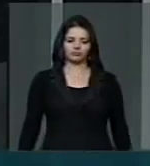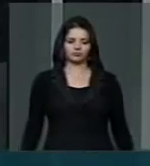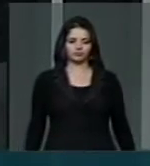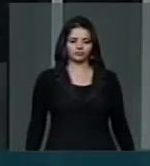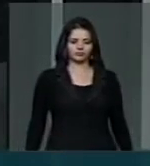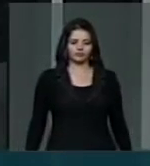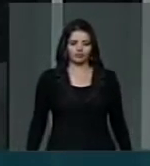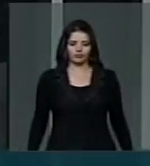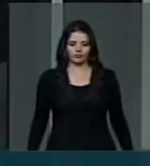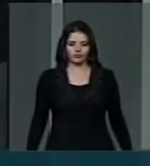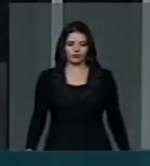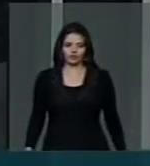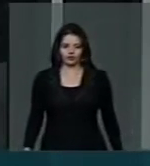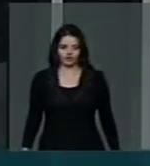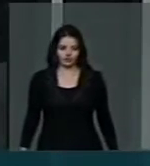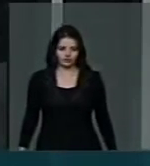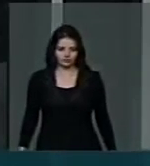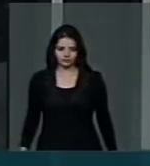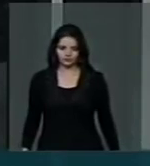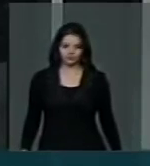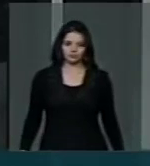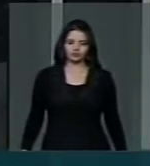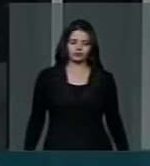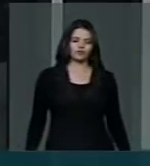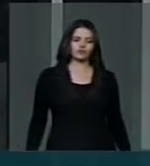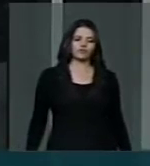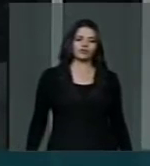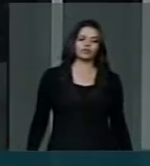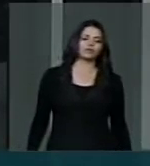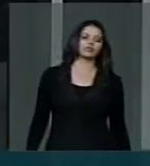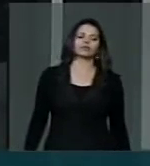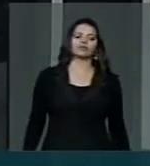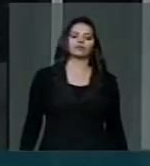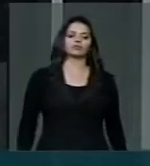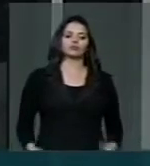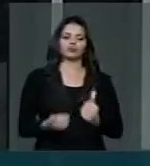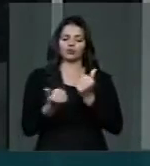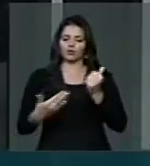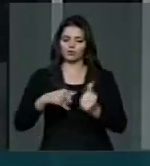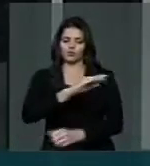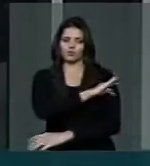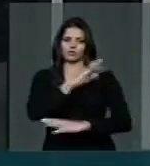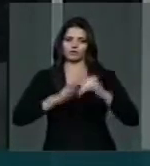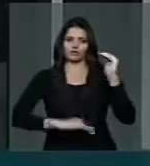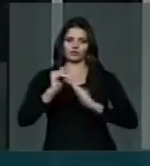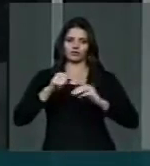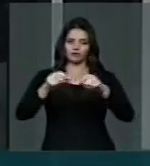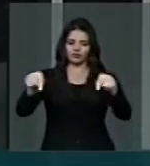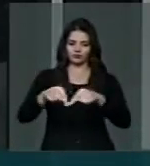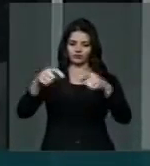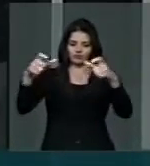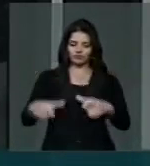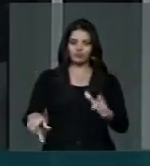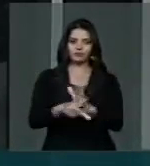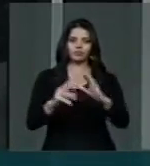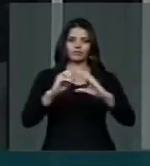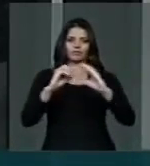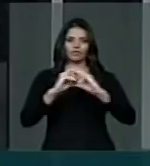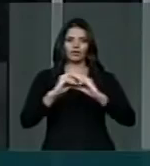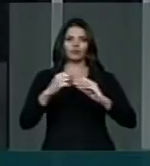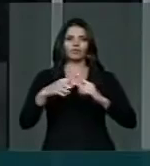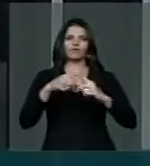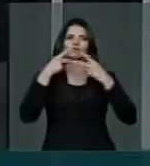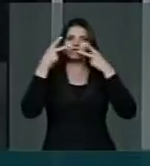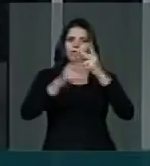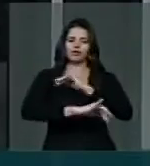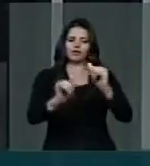Terminar? Por parte do Superintendente e por parte do Corpo Técnico daquela Superintendência, dizendo claramente